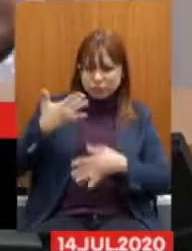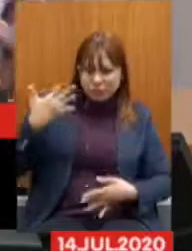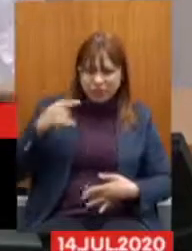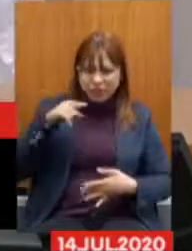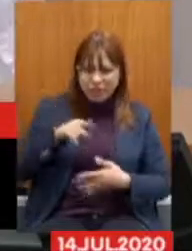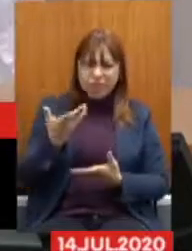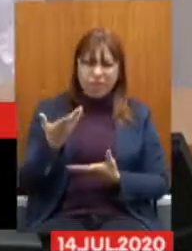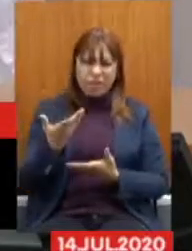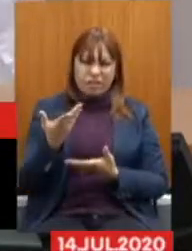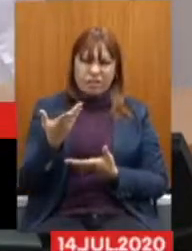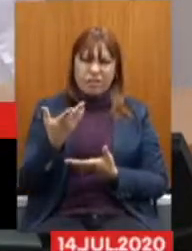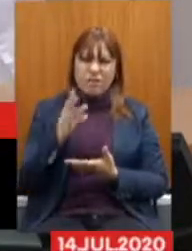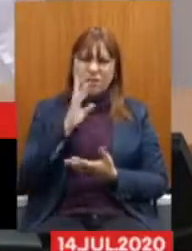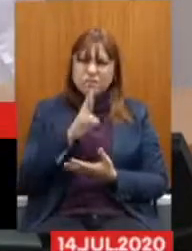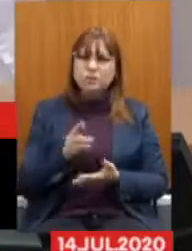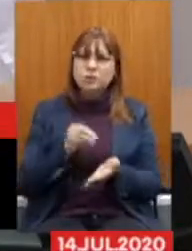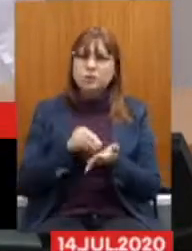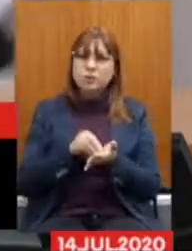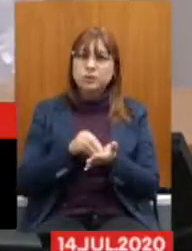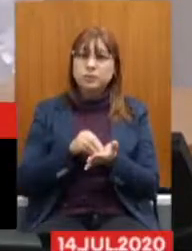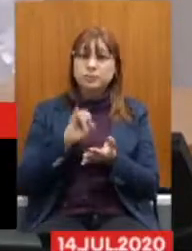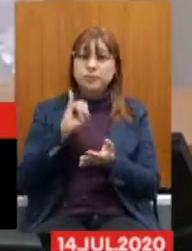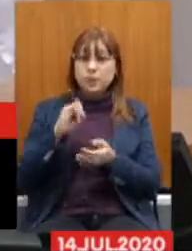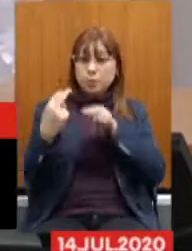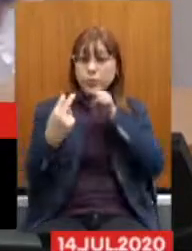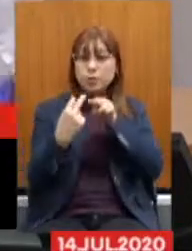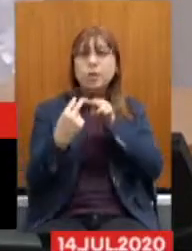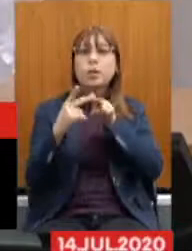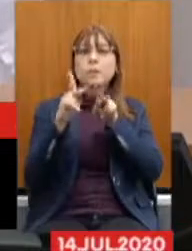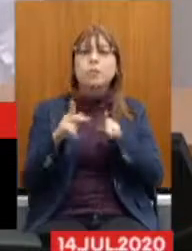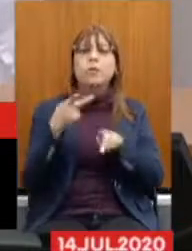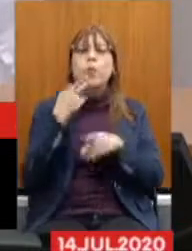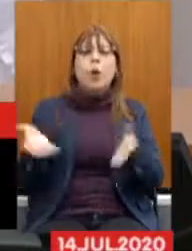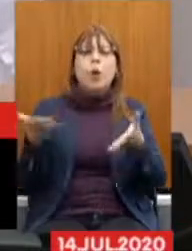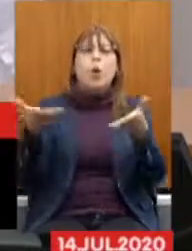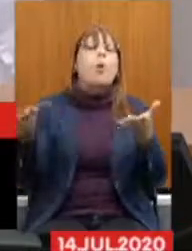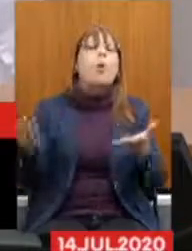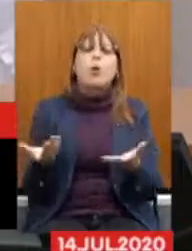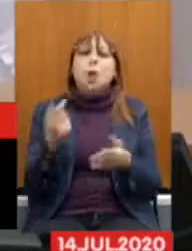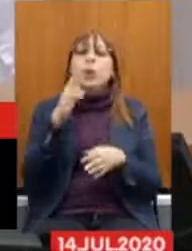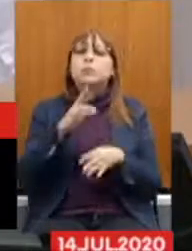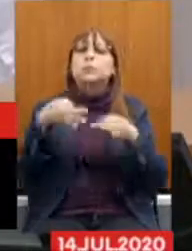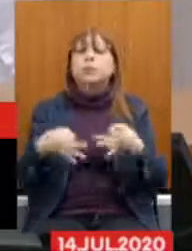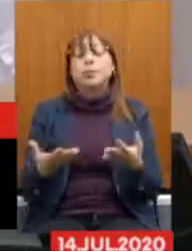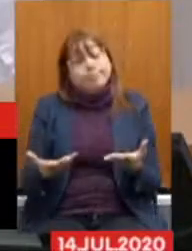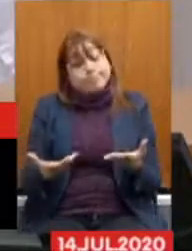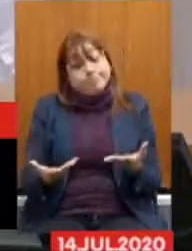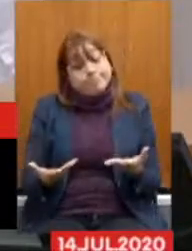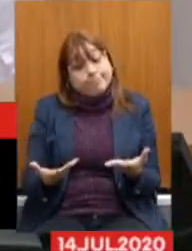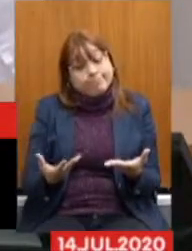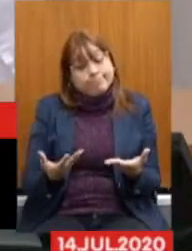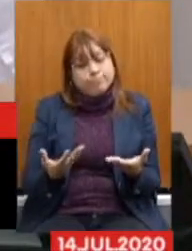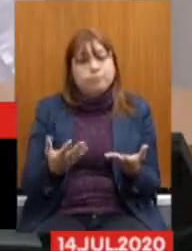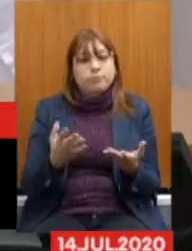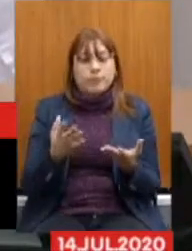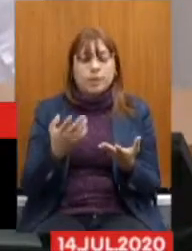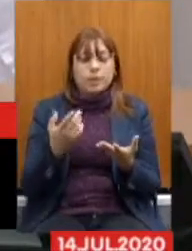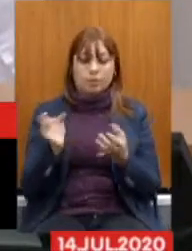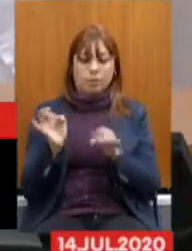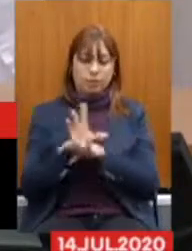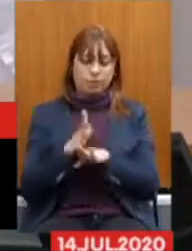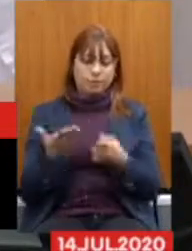Mas não vai ter Isso é que a gente viu Se estivesse aqui pessoalmente As pessoas estariam Falando isso Mas E para finalizar